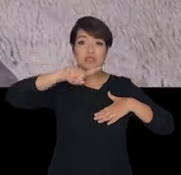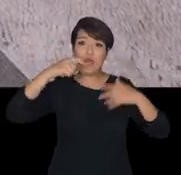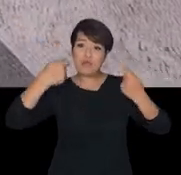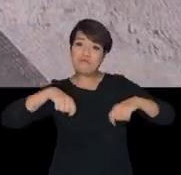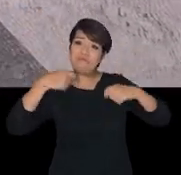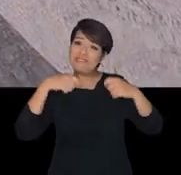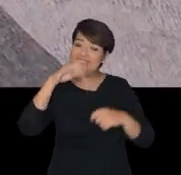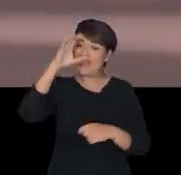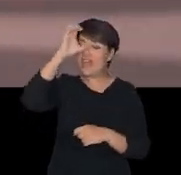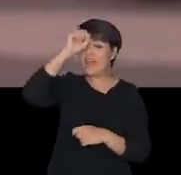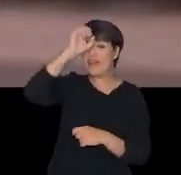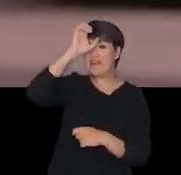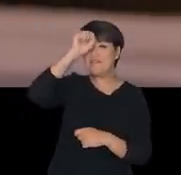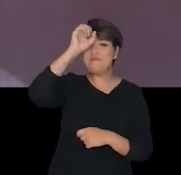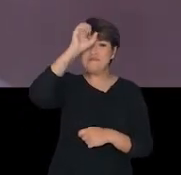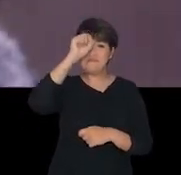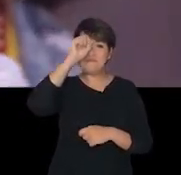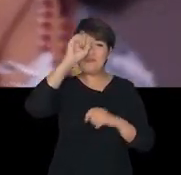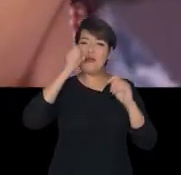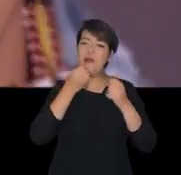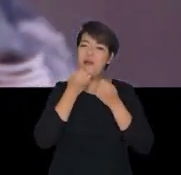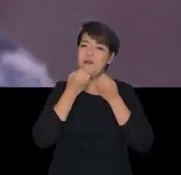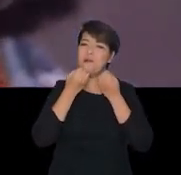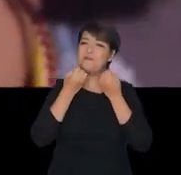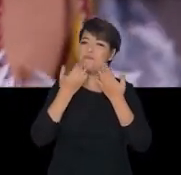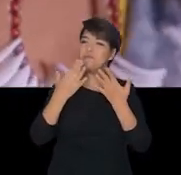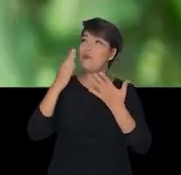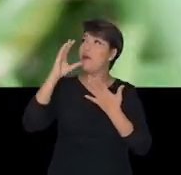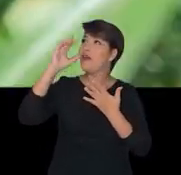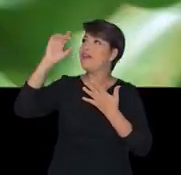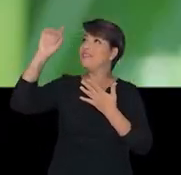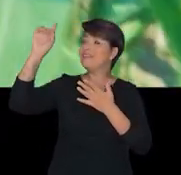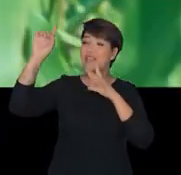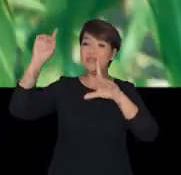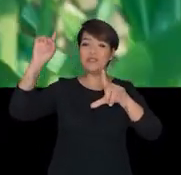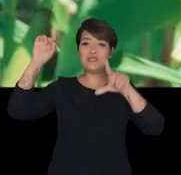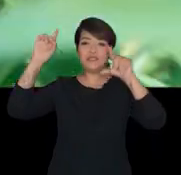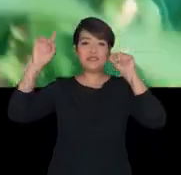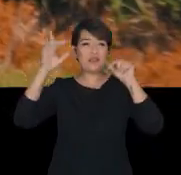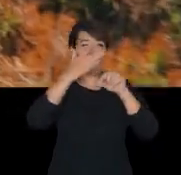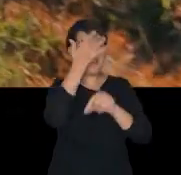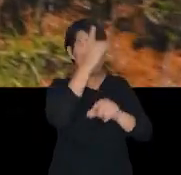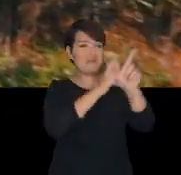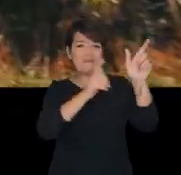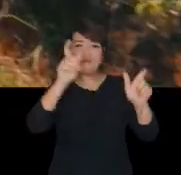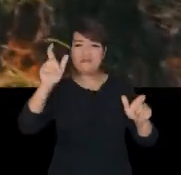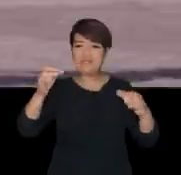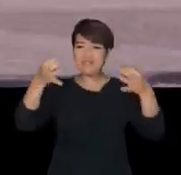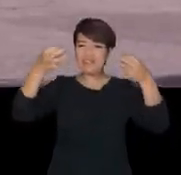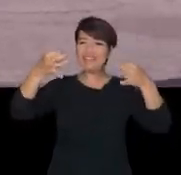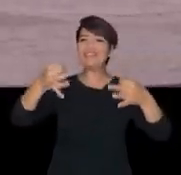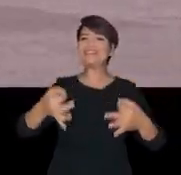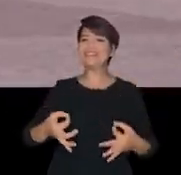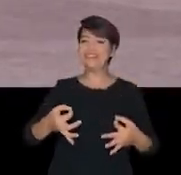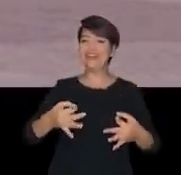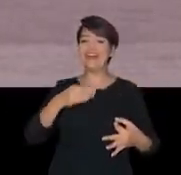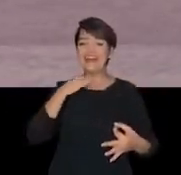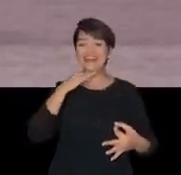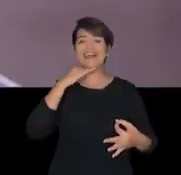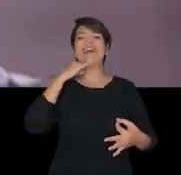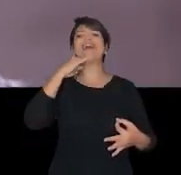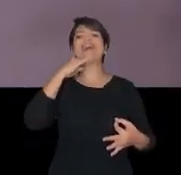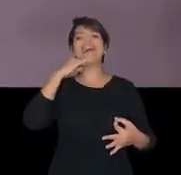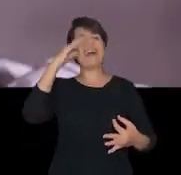molhar Na vida é preciso aprender Se colhe o bem que plantar É Deus que